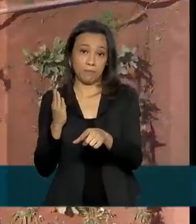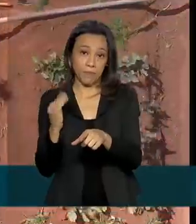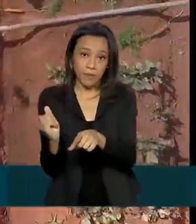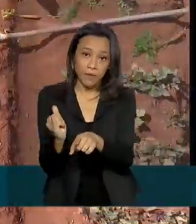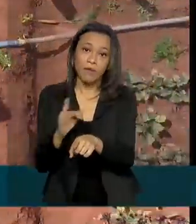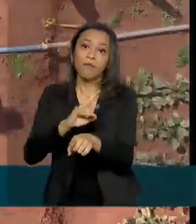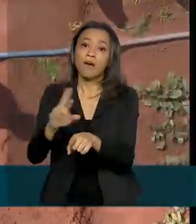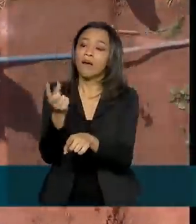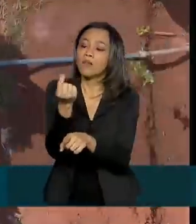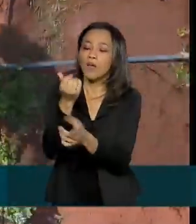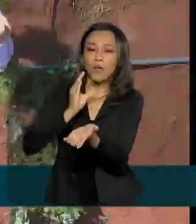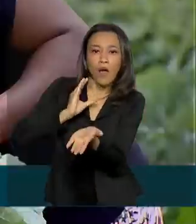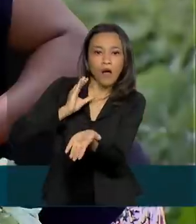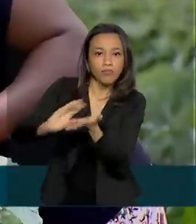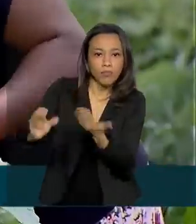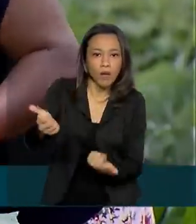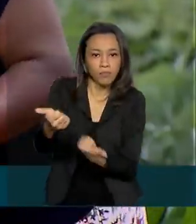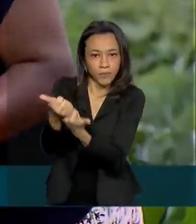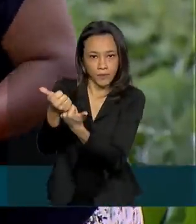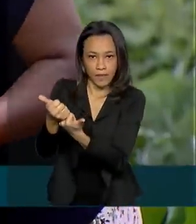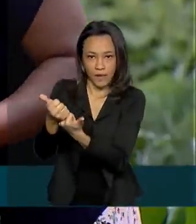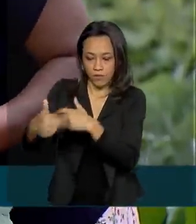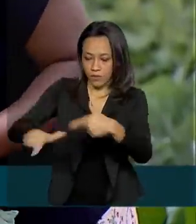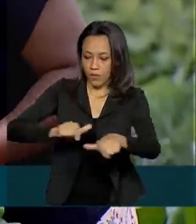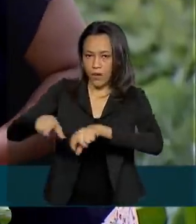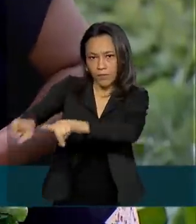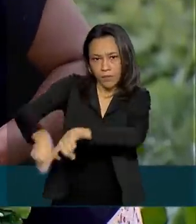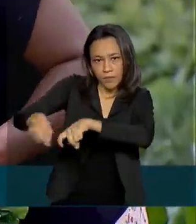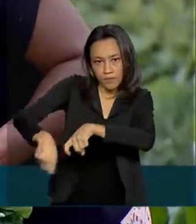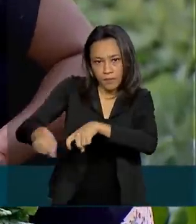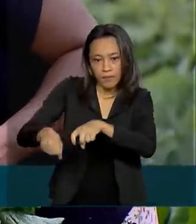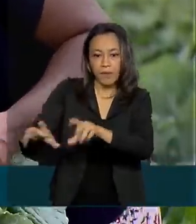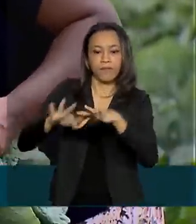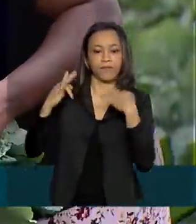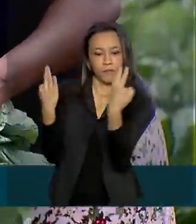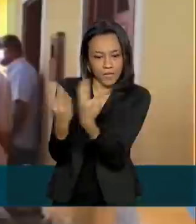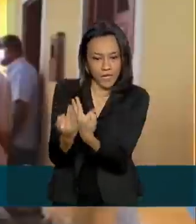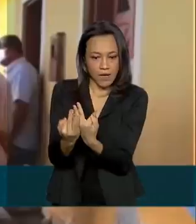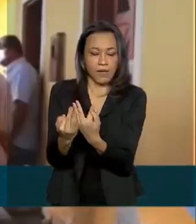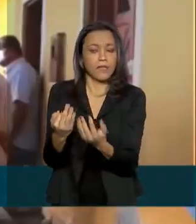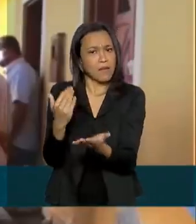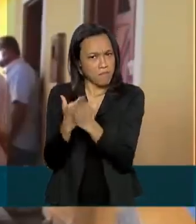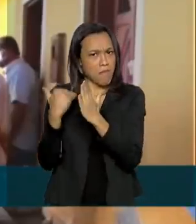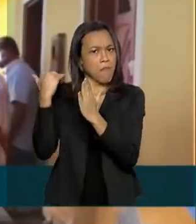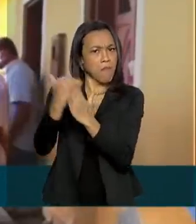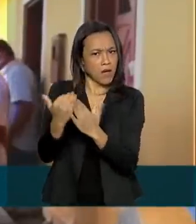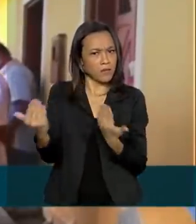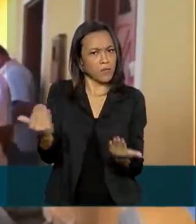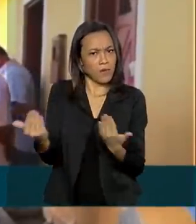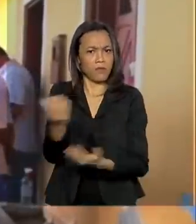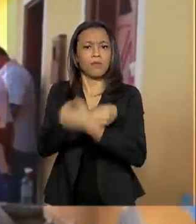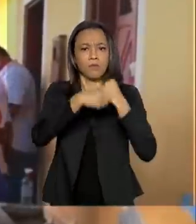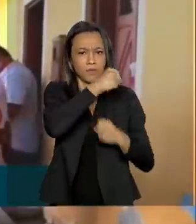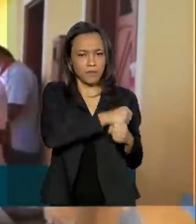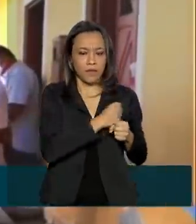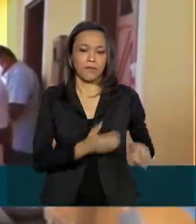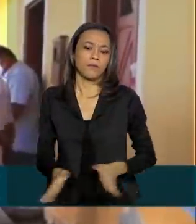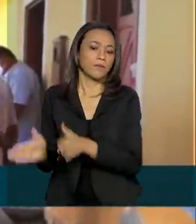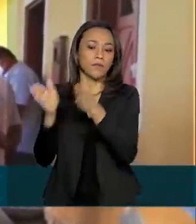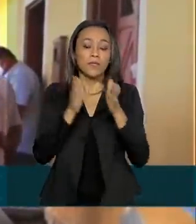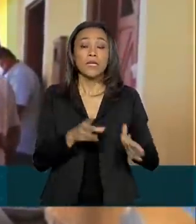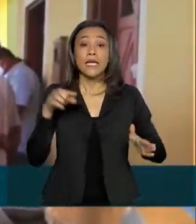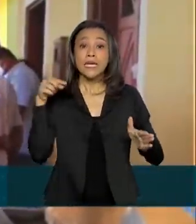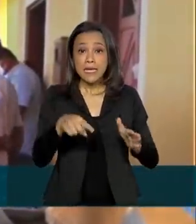atender a agricultura familiar, 6% a mais que no plano passado. O Plano Safra tem uma importância muito